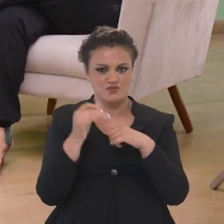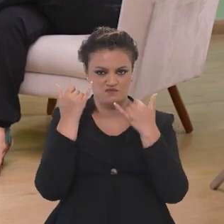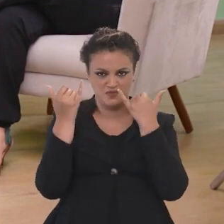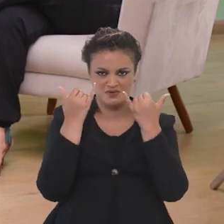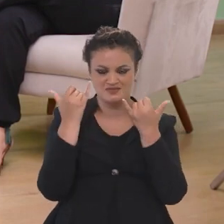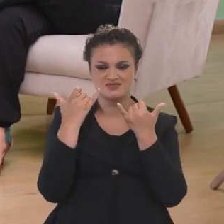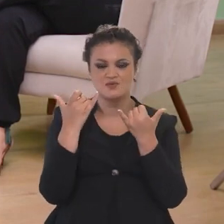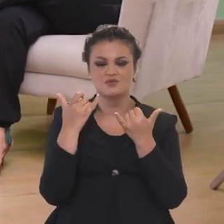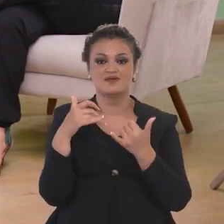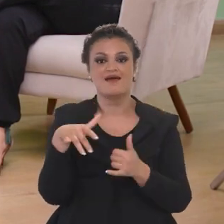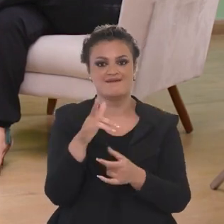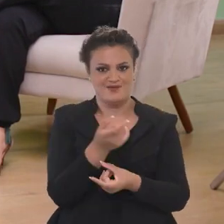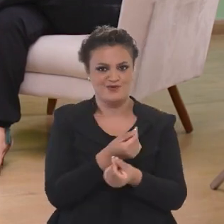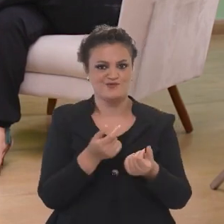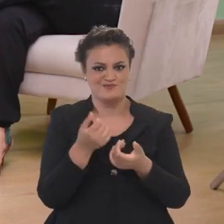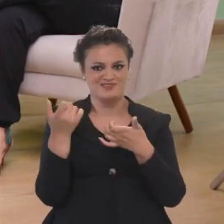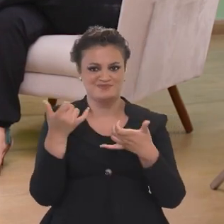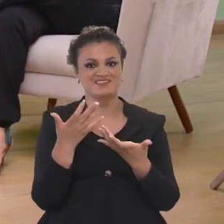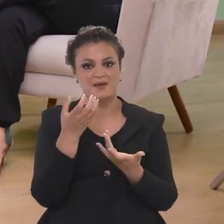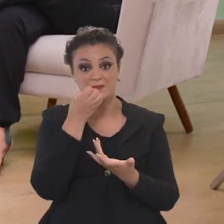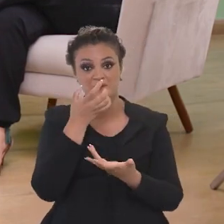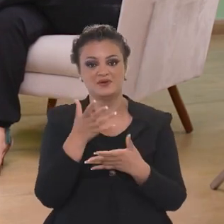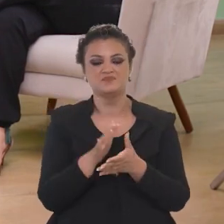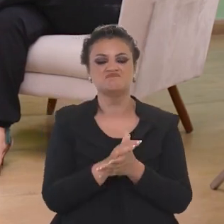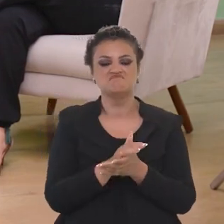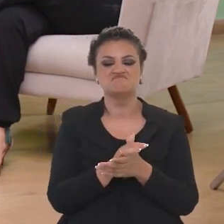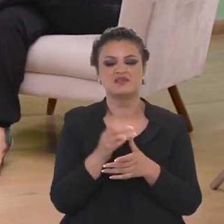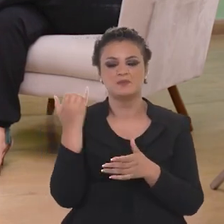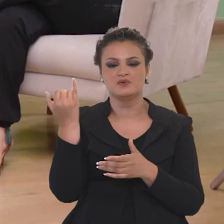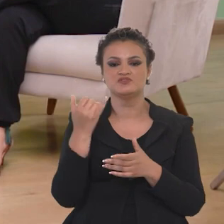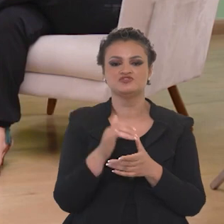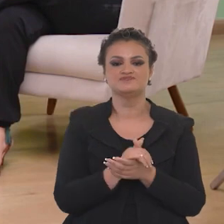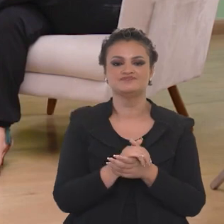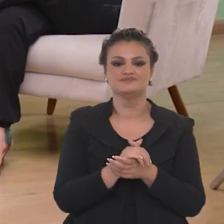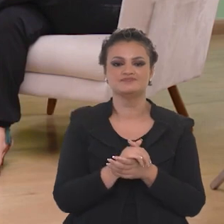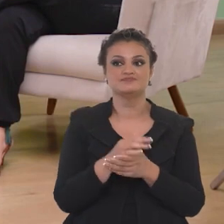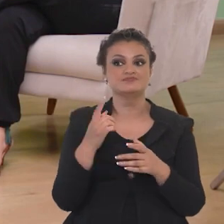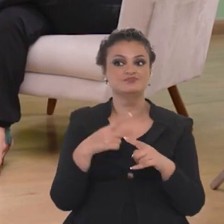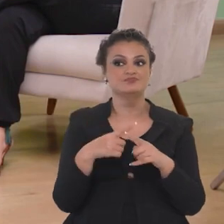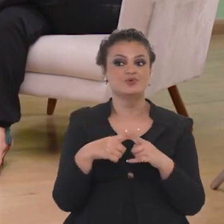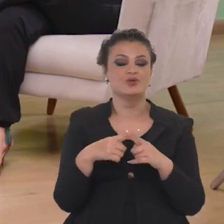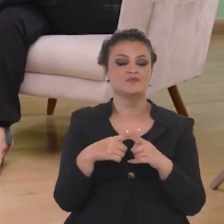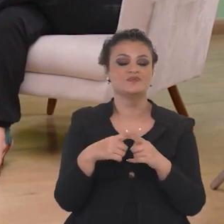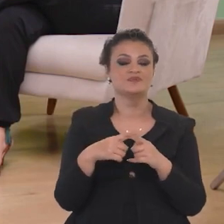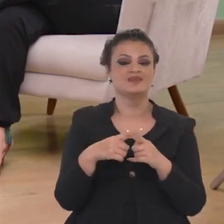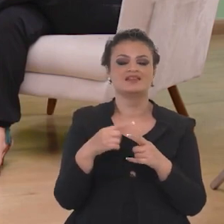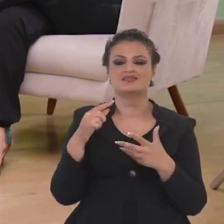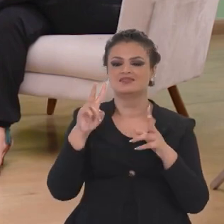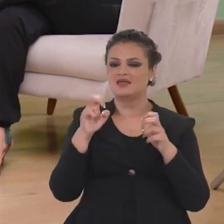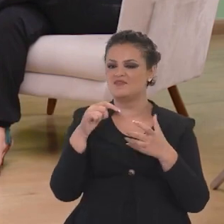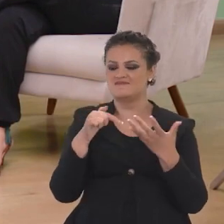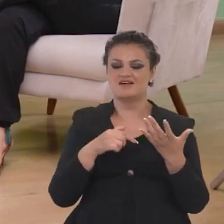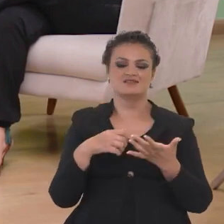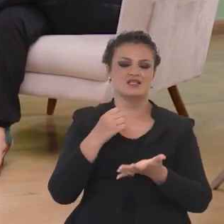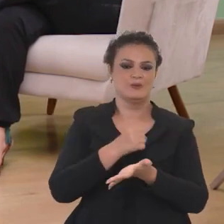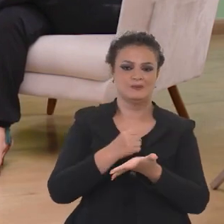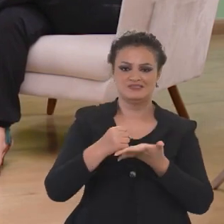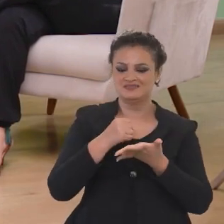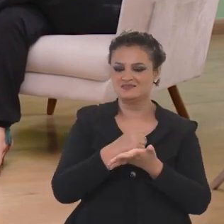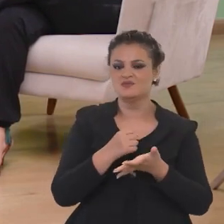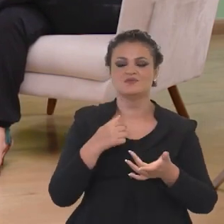do turismo na parte econômica. É bem significativo para o Brasil porque envolve várias questões,